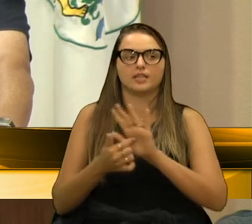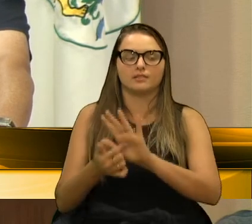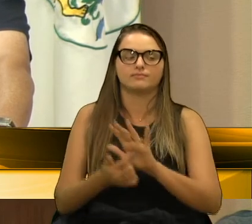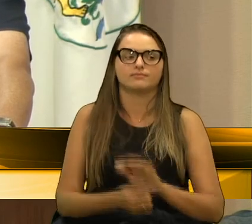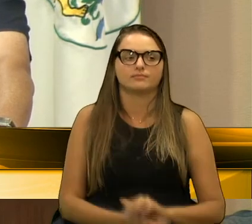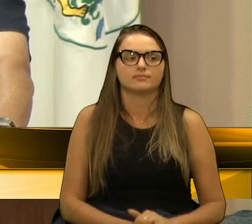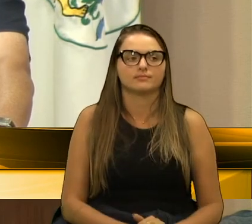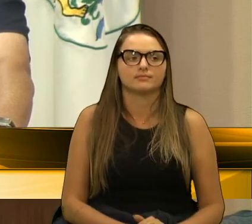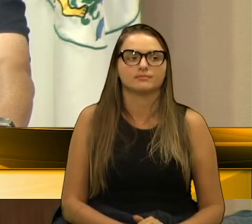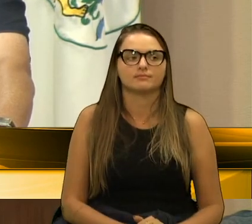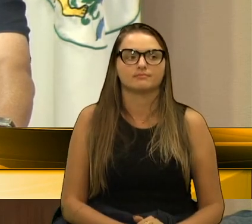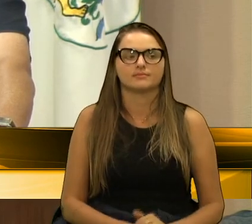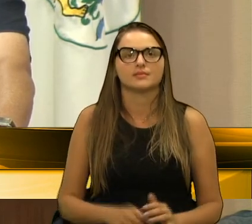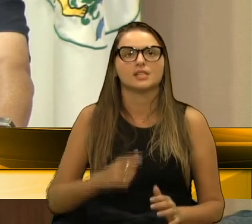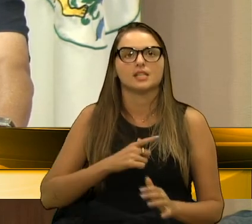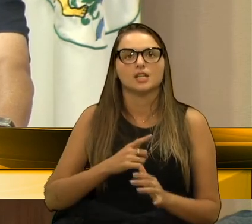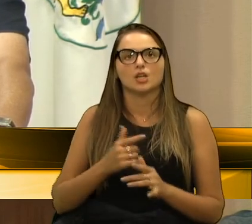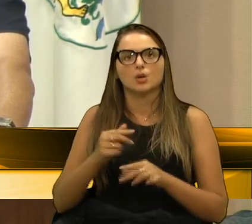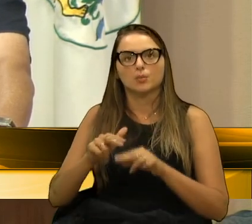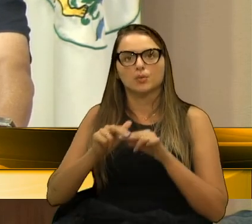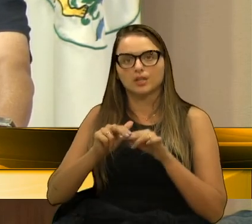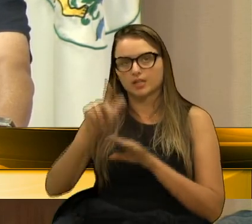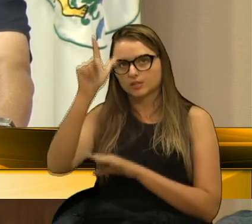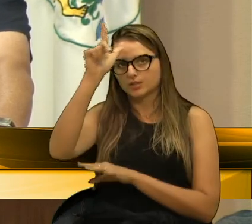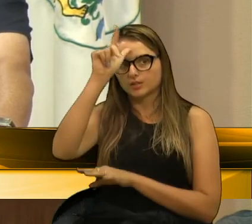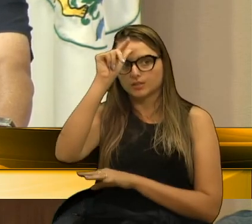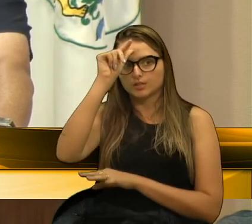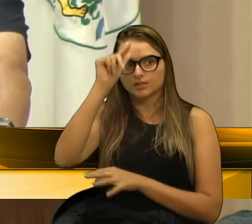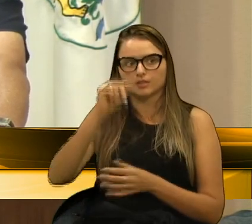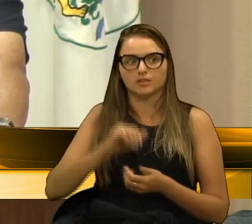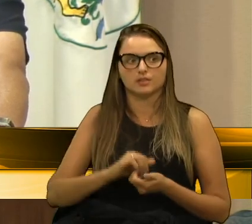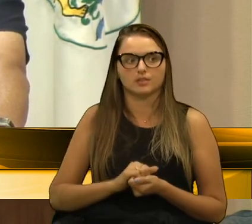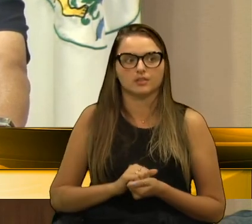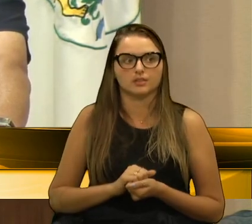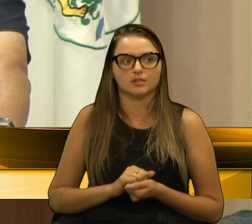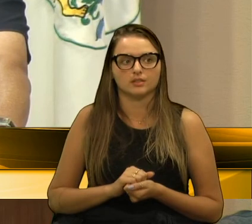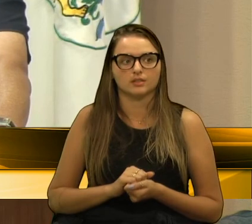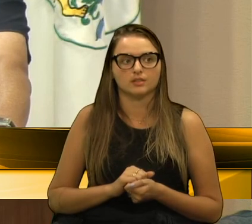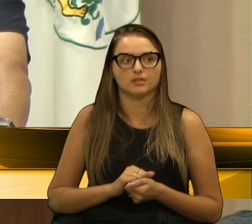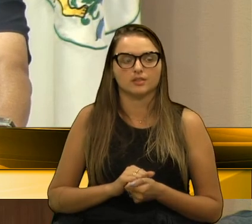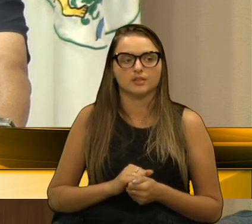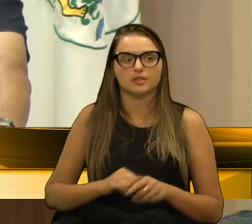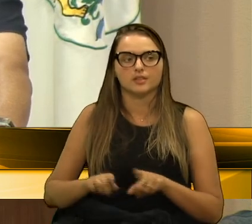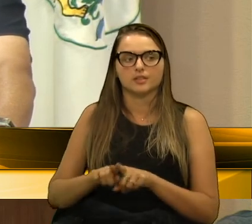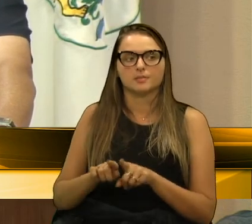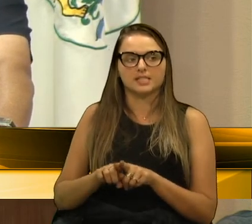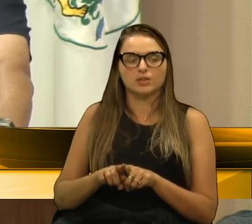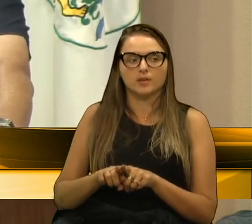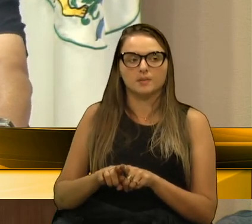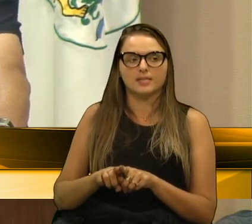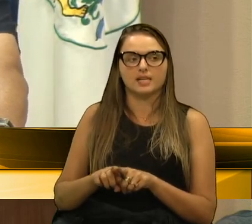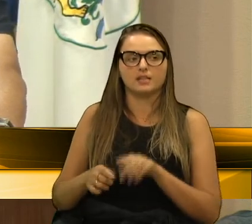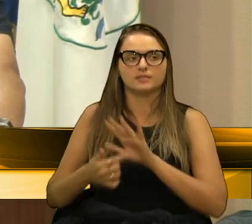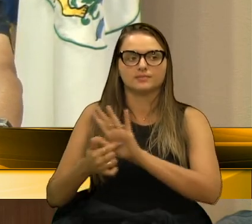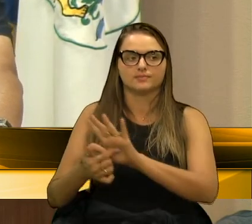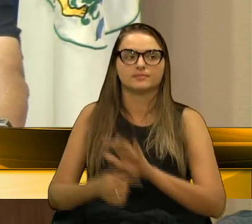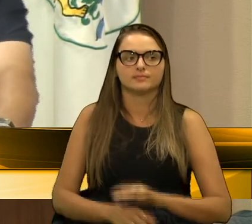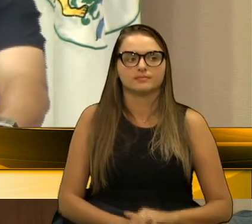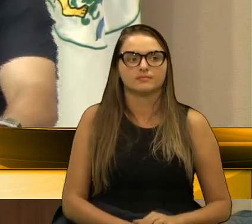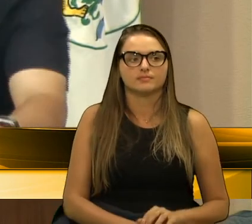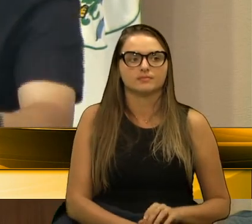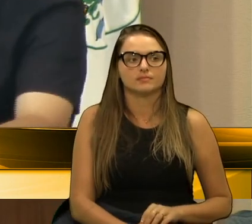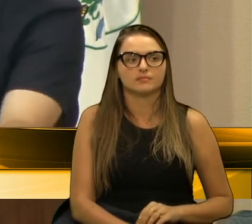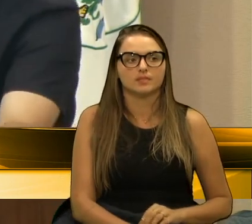né? Graças a ele ter conseguido a liberdade, senhoras e senhores, eu, a minha vacina, eu passo para quem precisa.